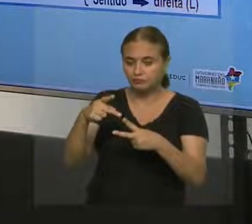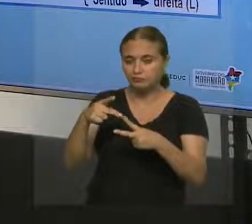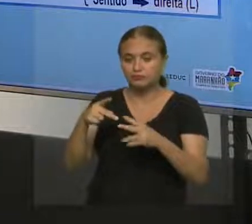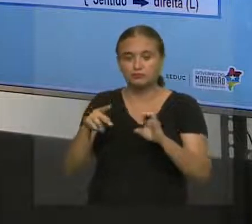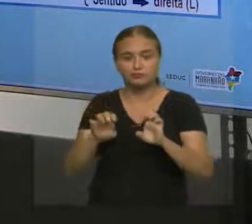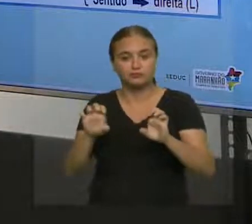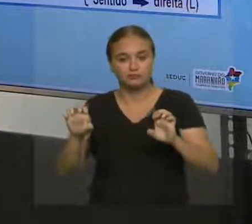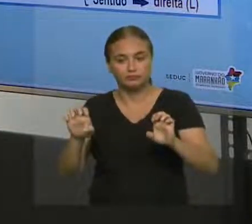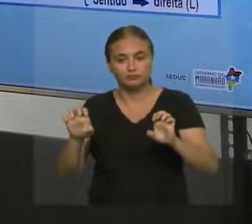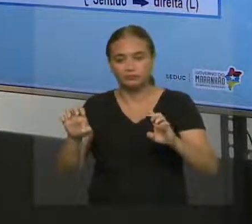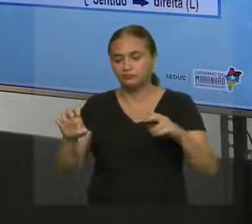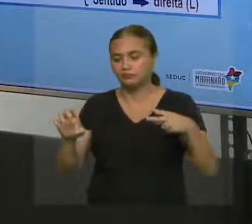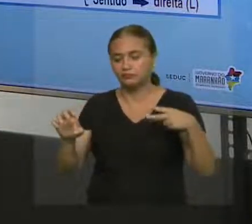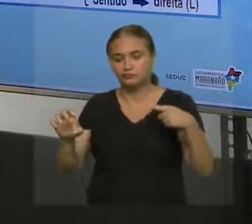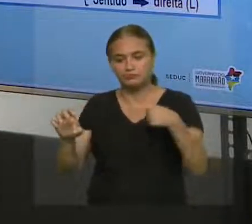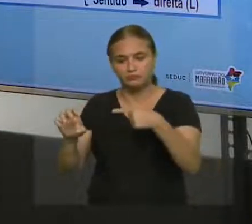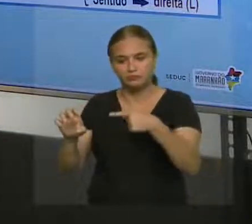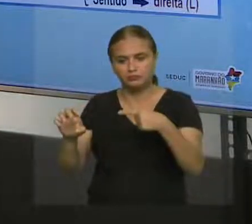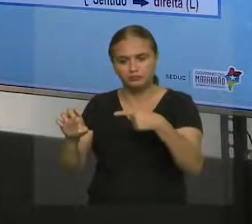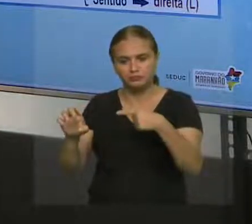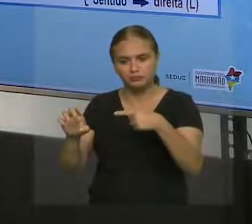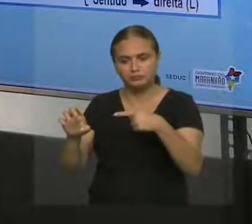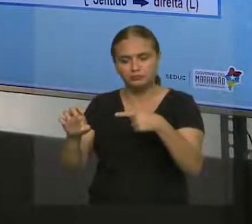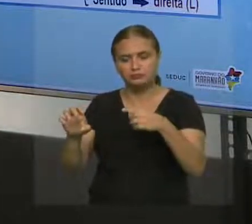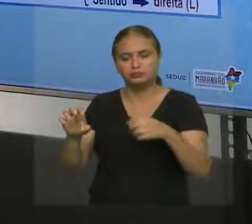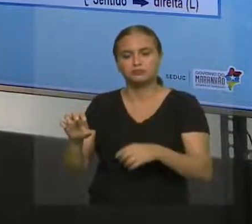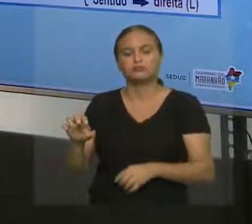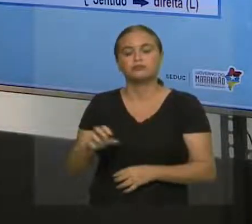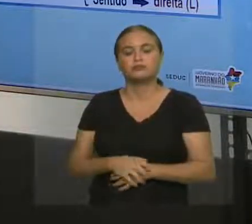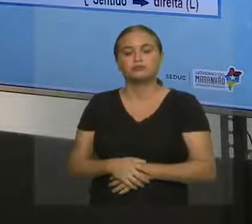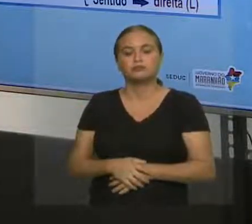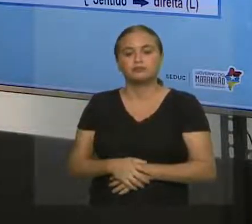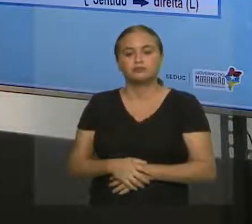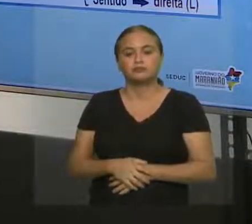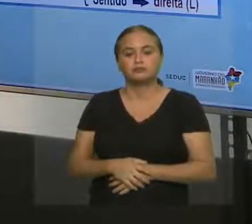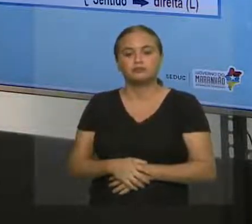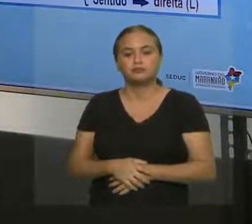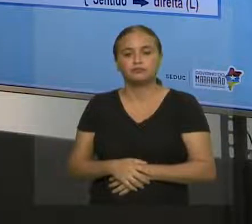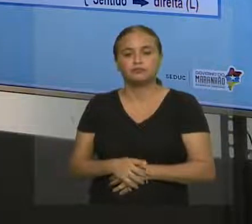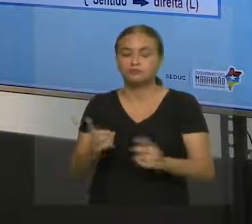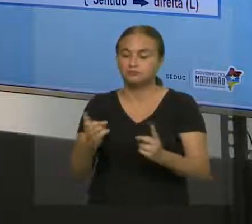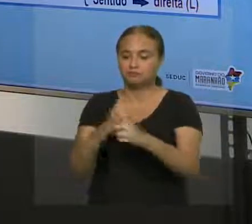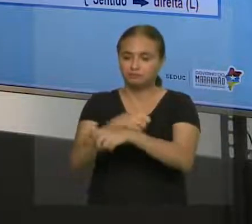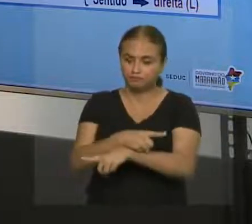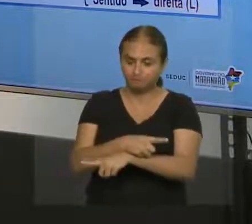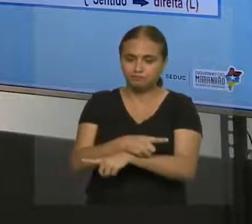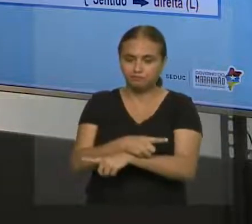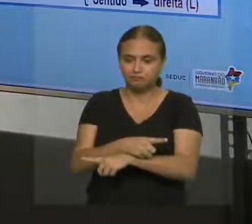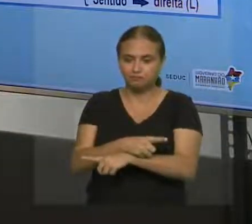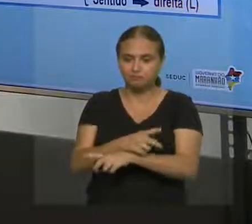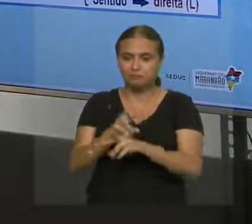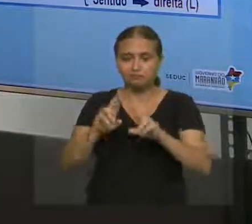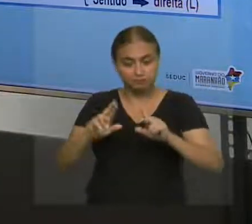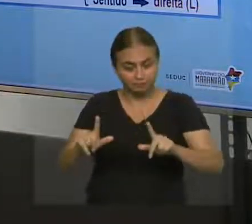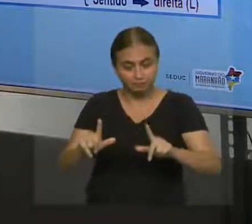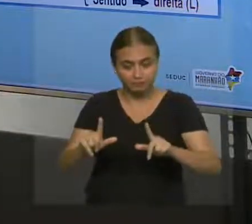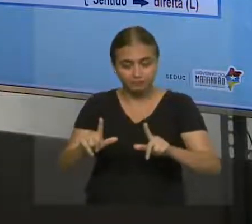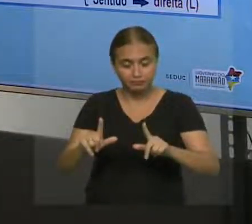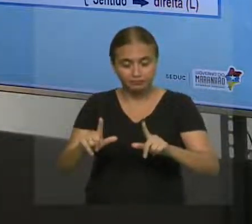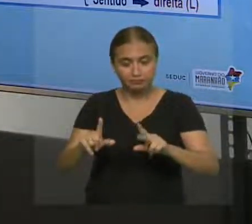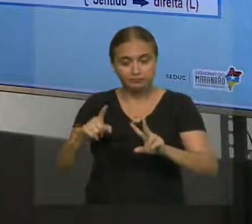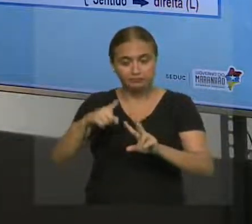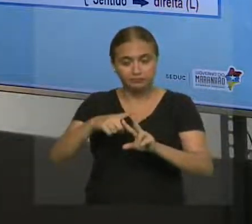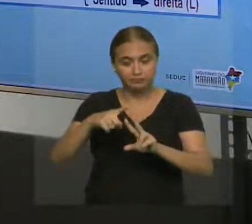mesmo sentido, eu faço uma soma normal, uma soma algébrica normal, e quando eu tenho a mesma direção, sentidos opostos, eu faço uma diferença de